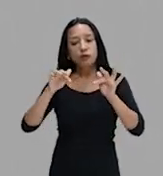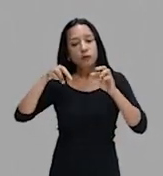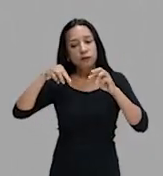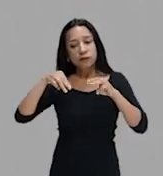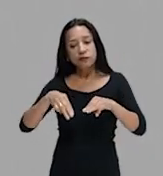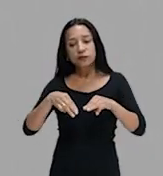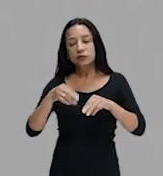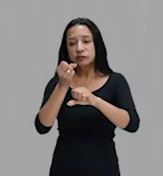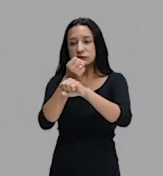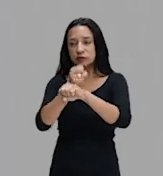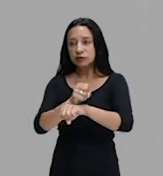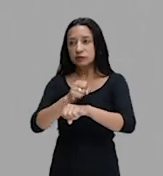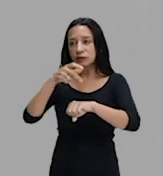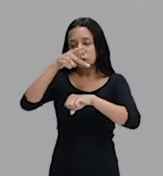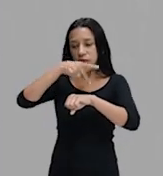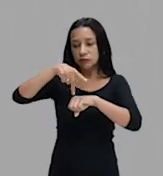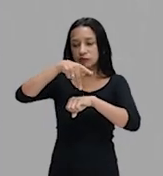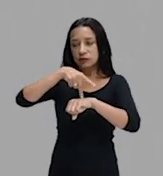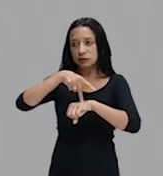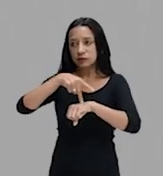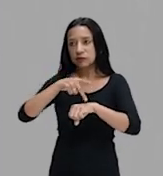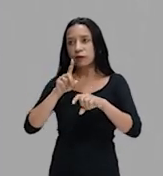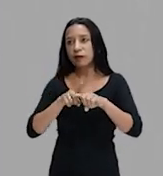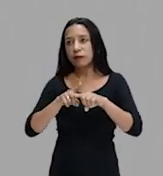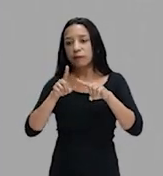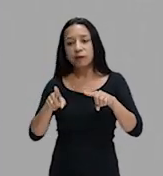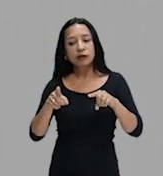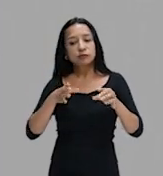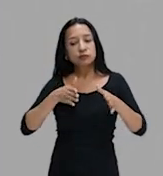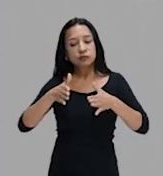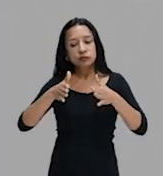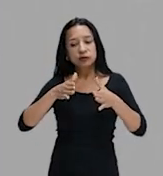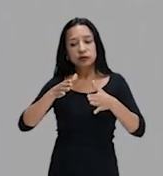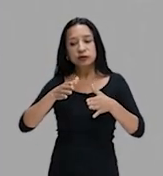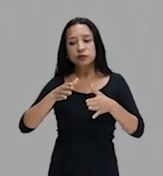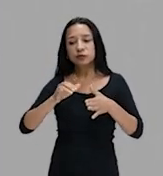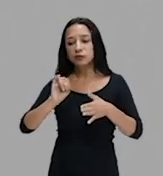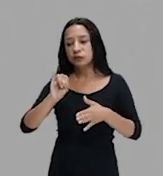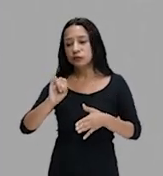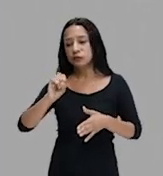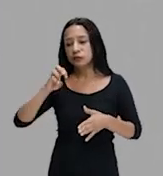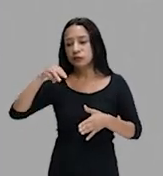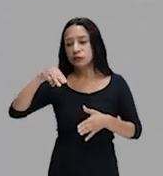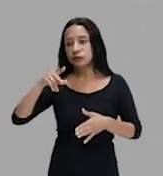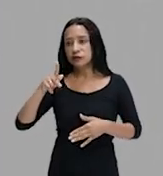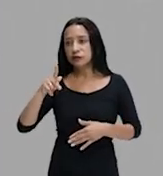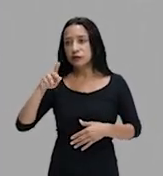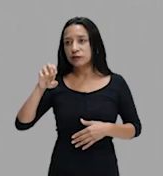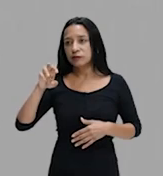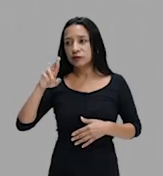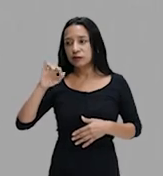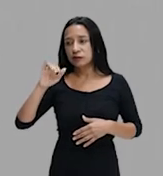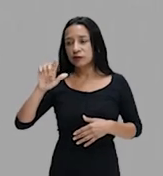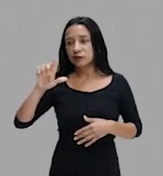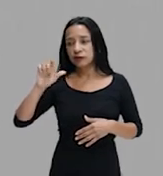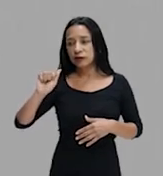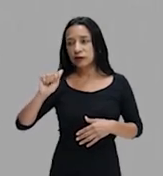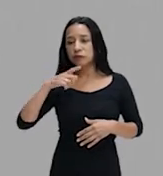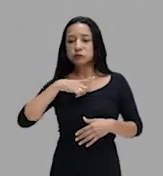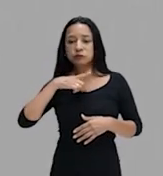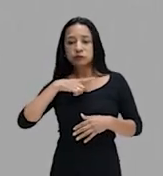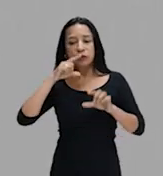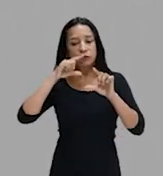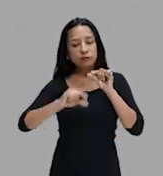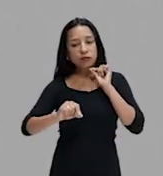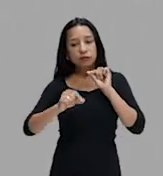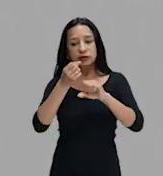no país. Apesar disso, no período imperial, continua-se tendo fuga de escravos, rebelião de